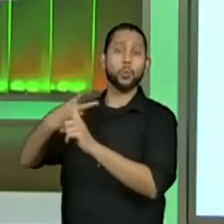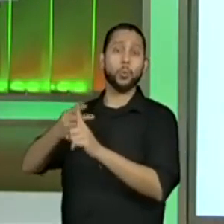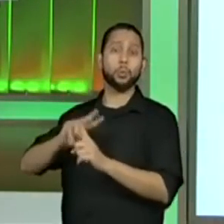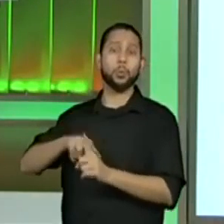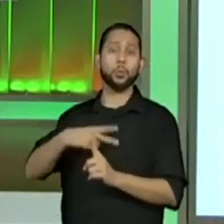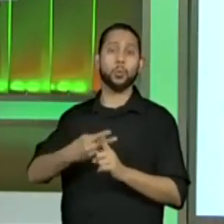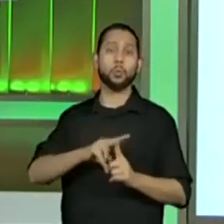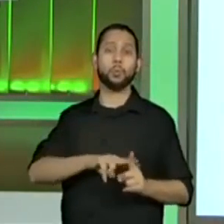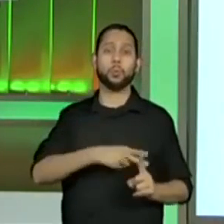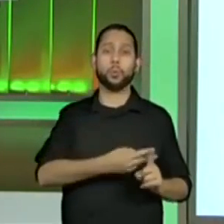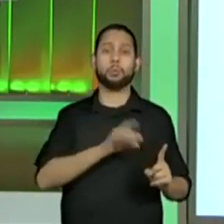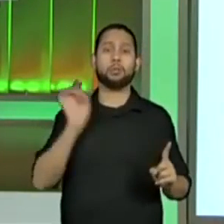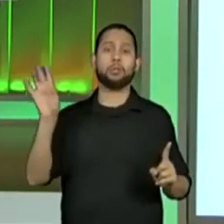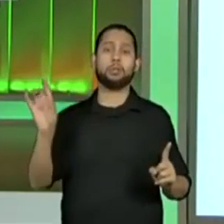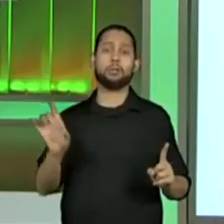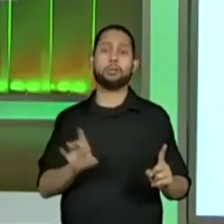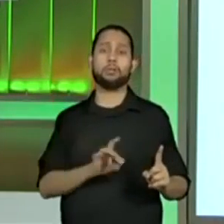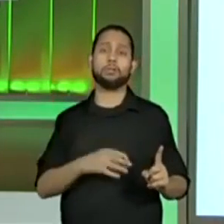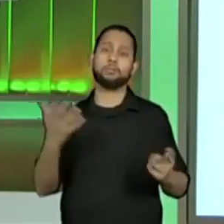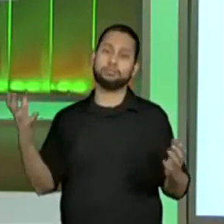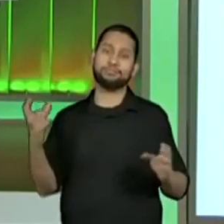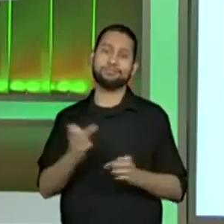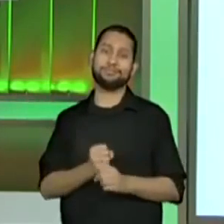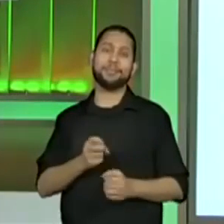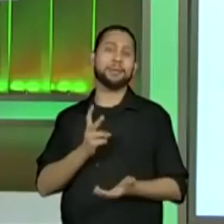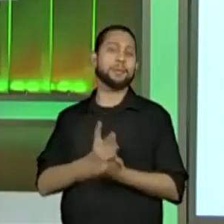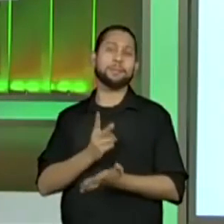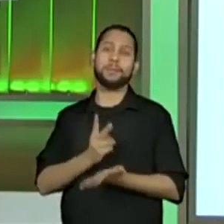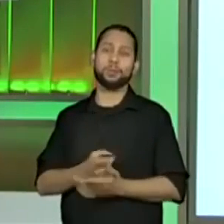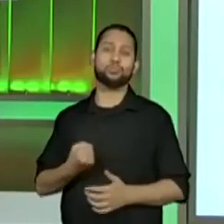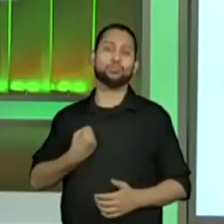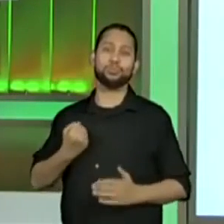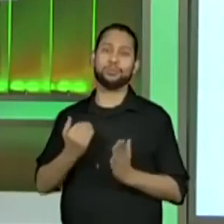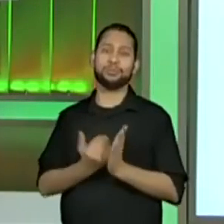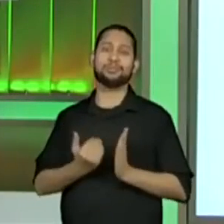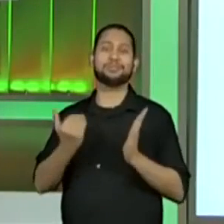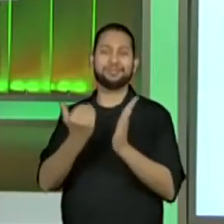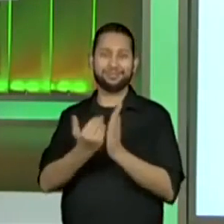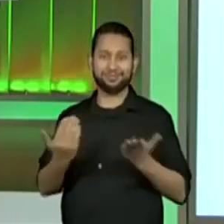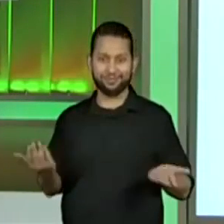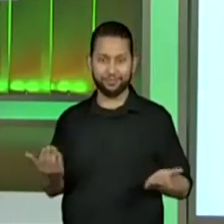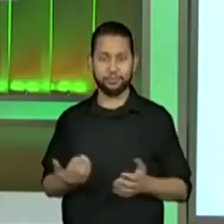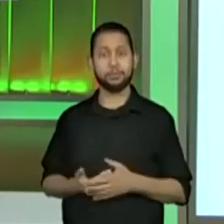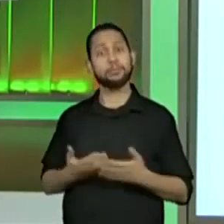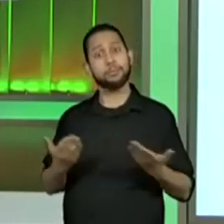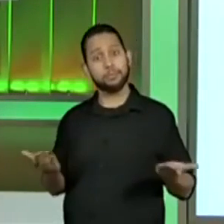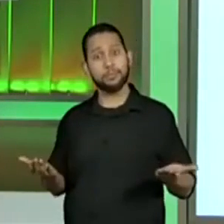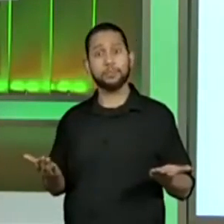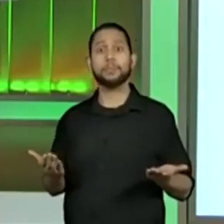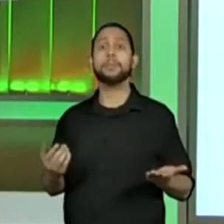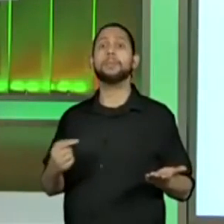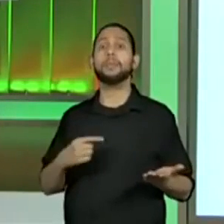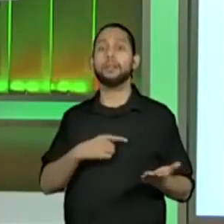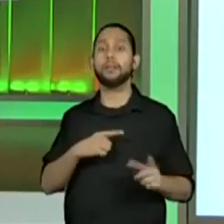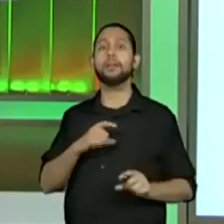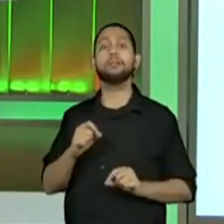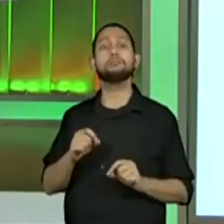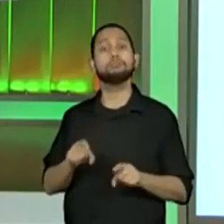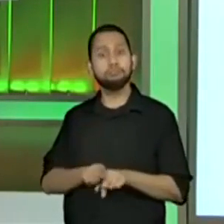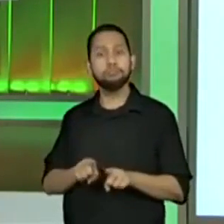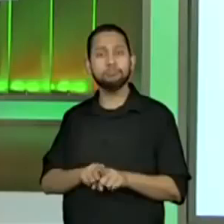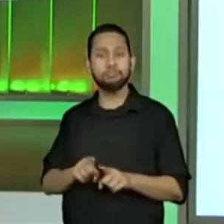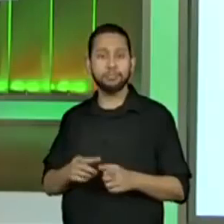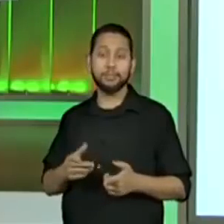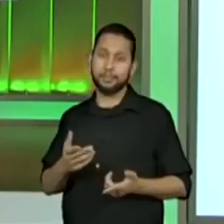mesma proporção. Elas estão sendo multiplicadas pelo mesmo número. Então, serão equivalentes também.